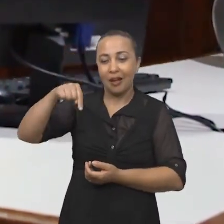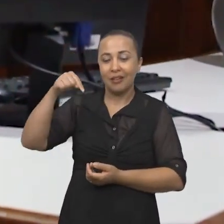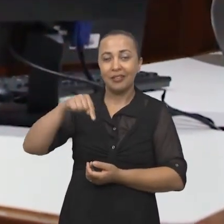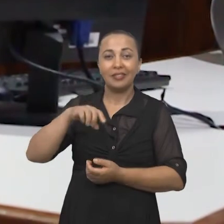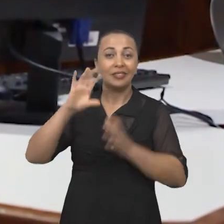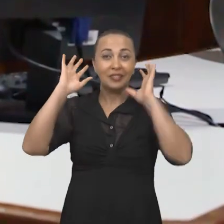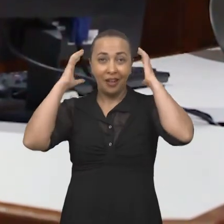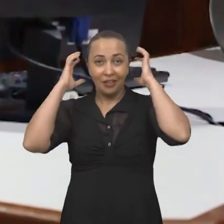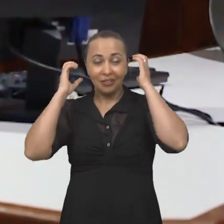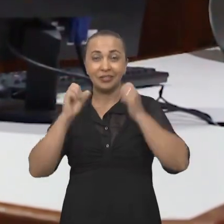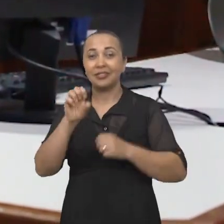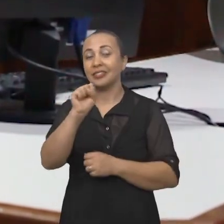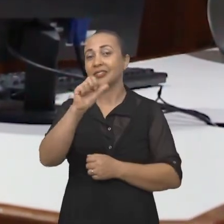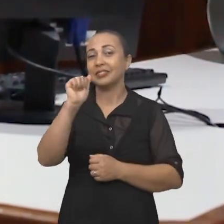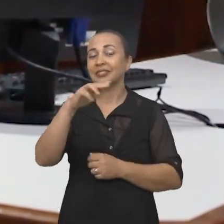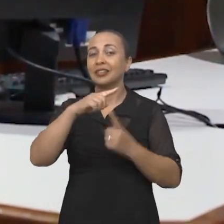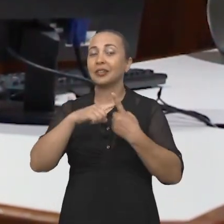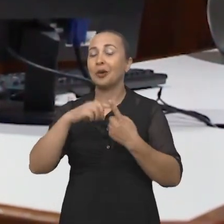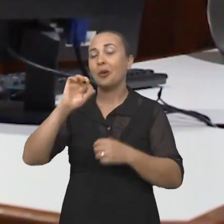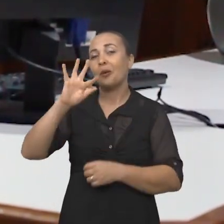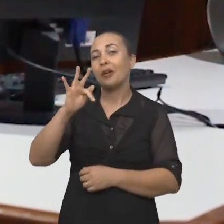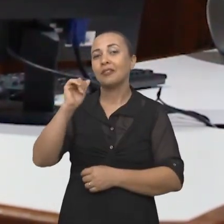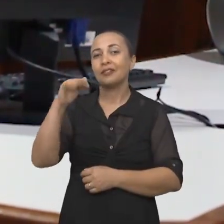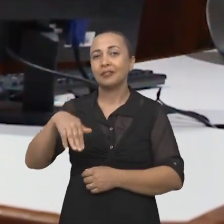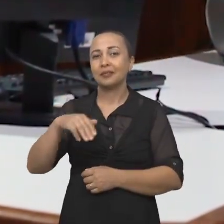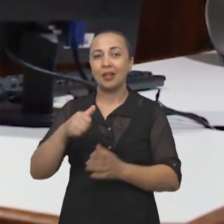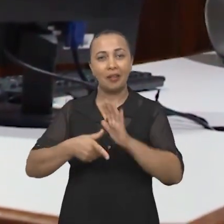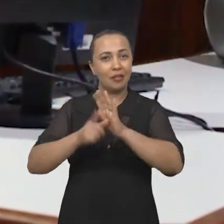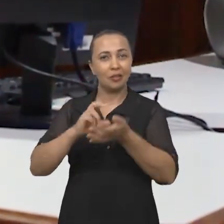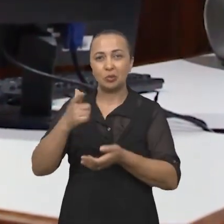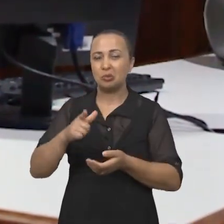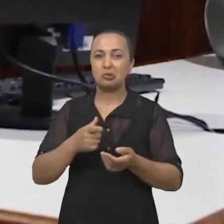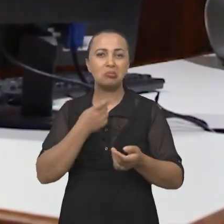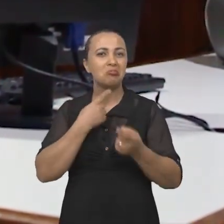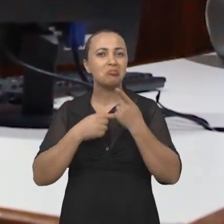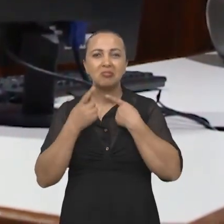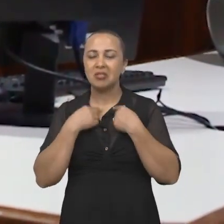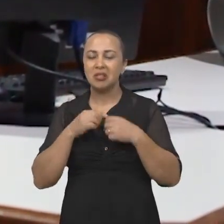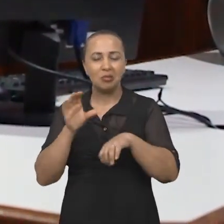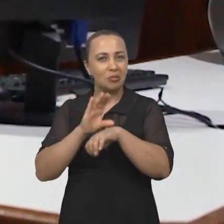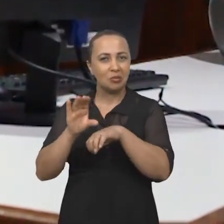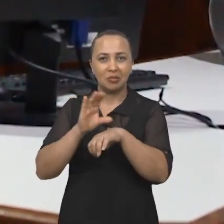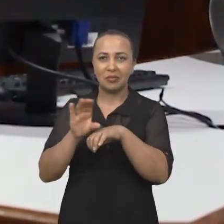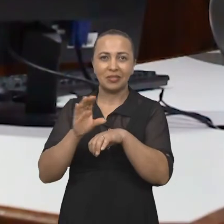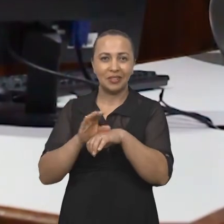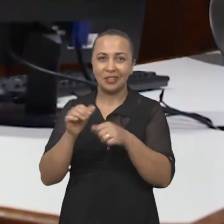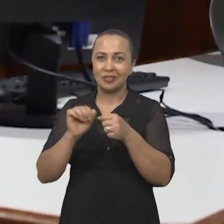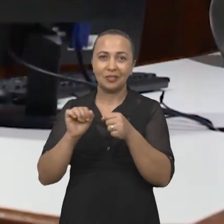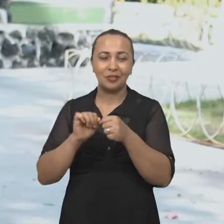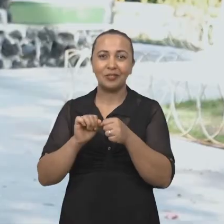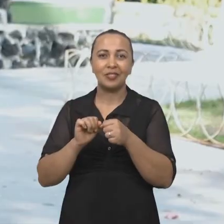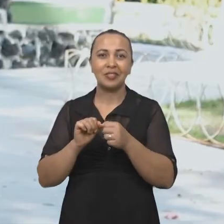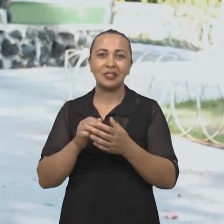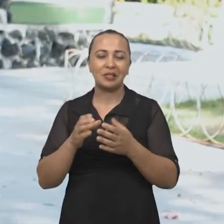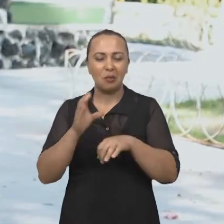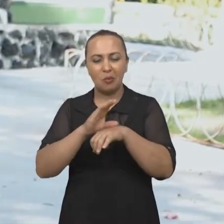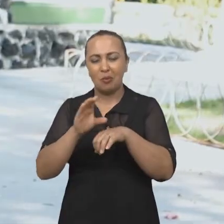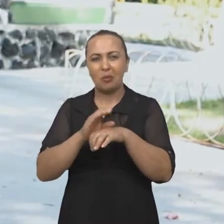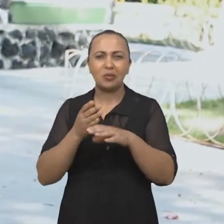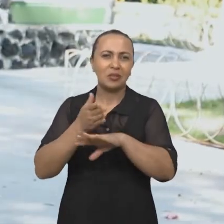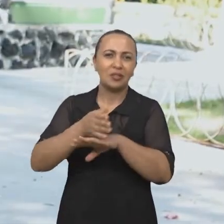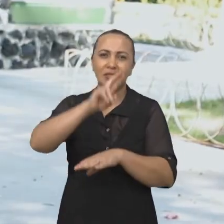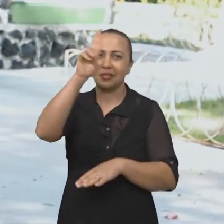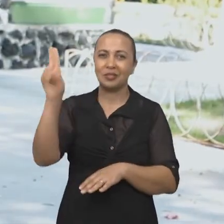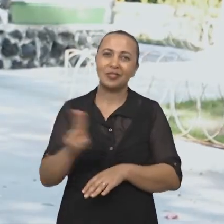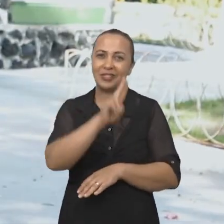aqui na rádio Santa Cruz FM. É, antes eu não tinha tanta vontade de cursar, né? De fazer um curso,